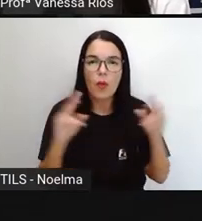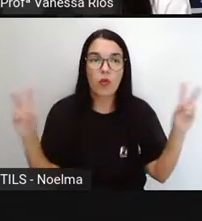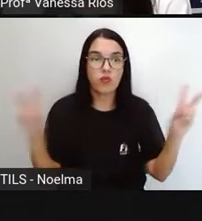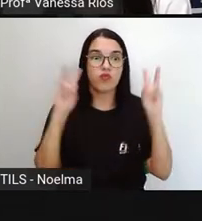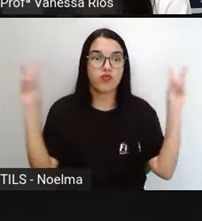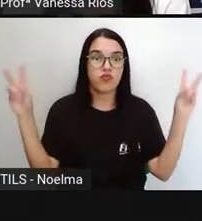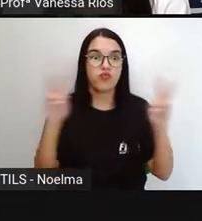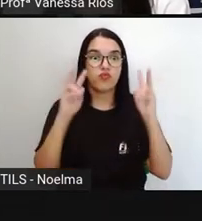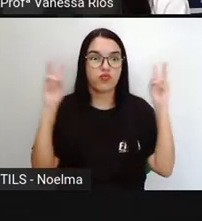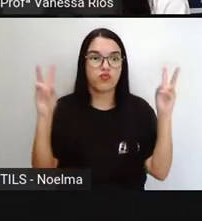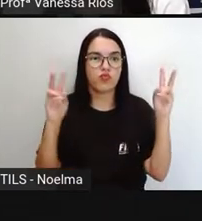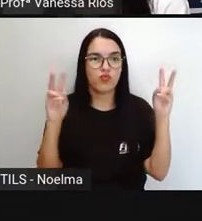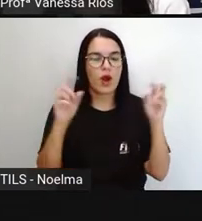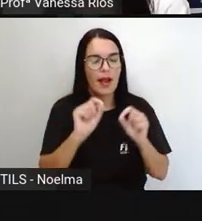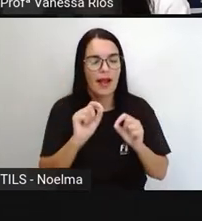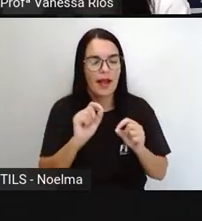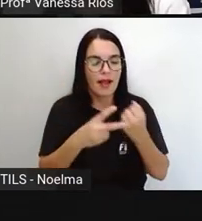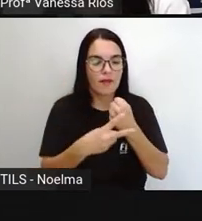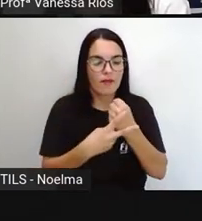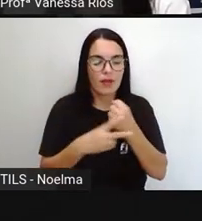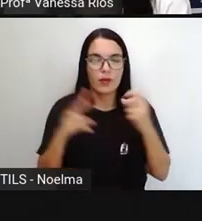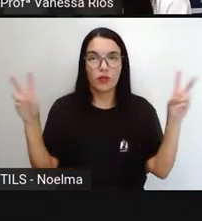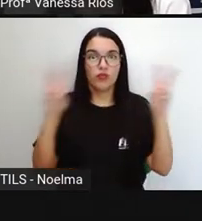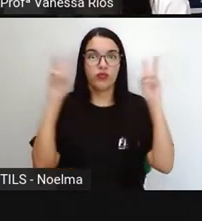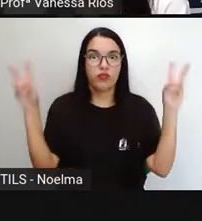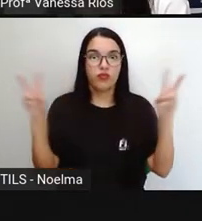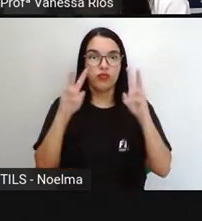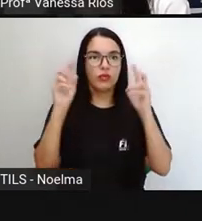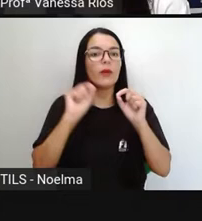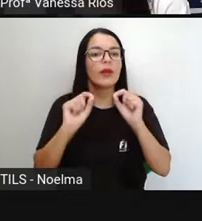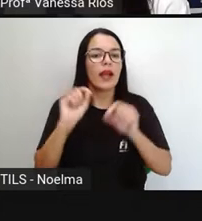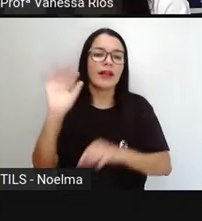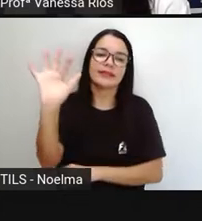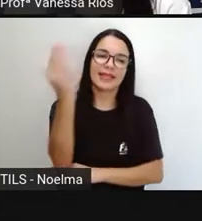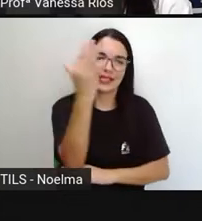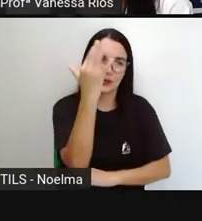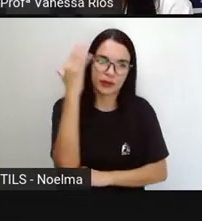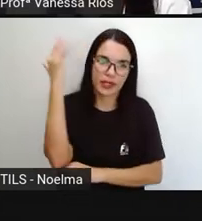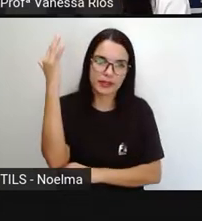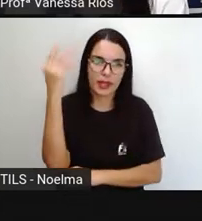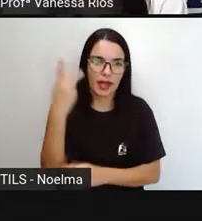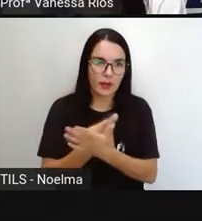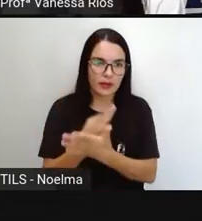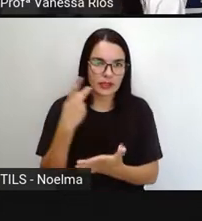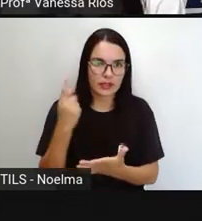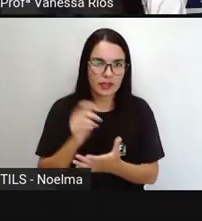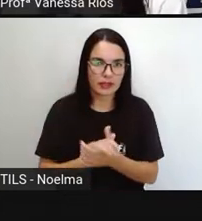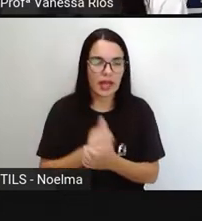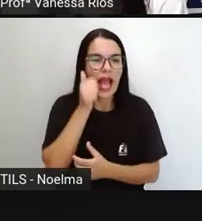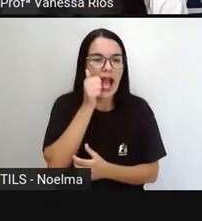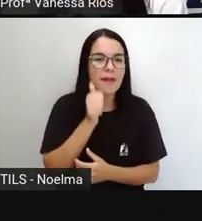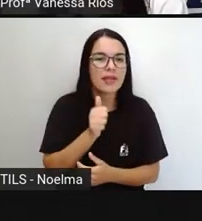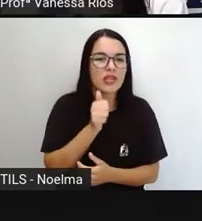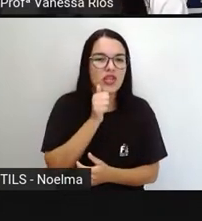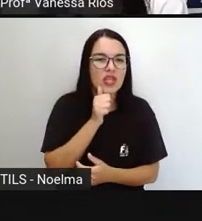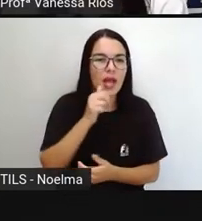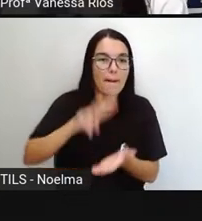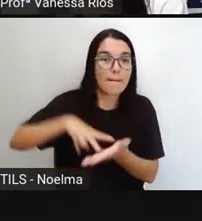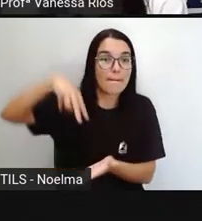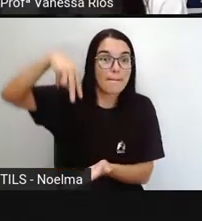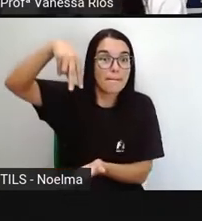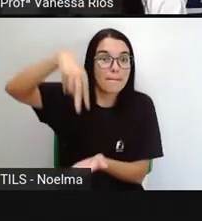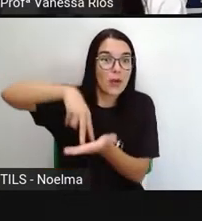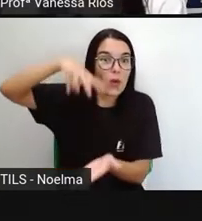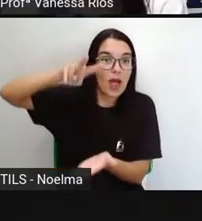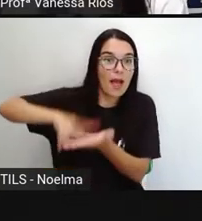Então a palavra venta, aí o verbo venta, indicando o fenômeno da natureza. A menina pula, o verbo pula,